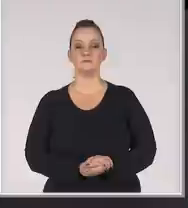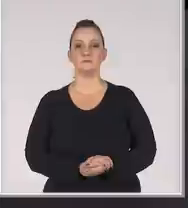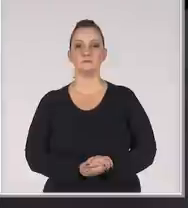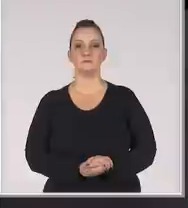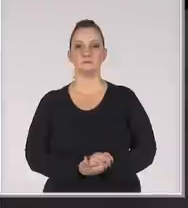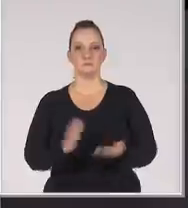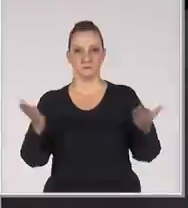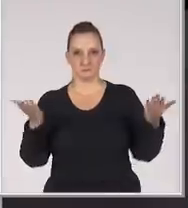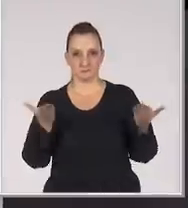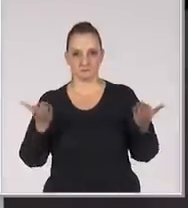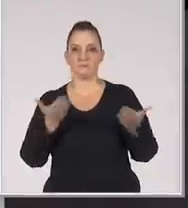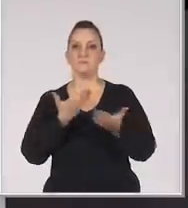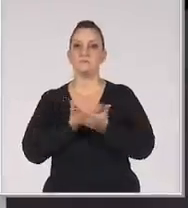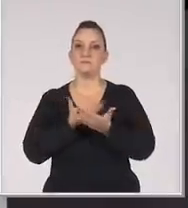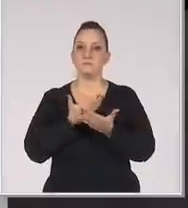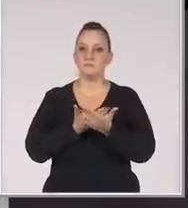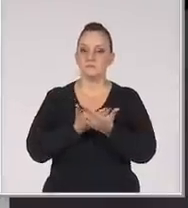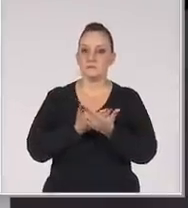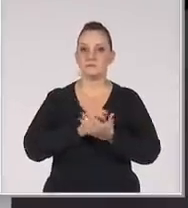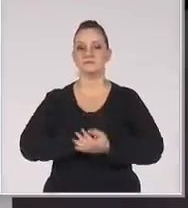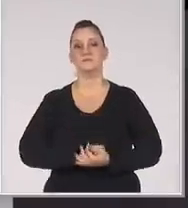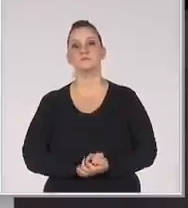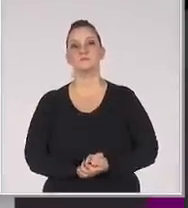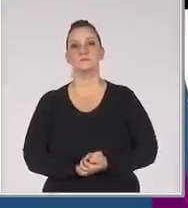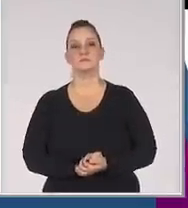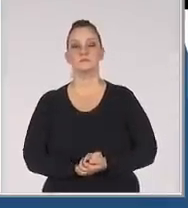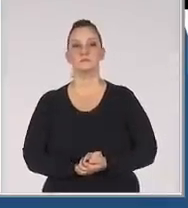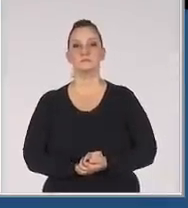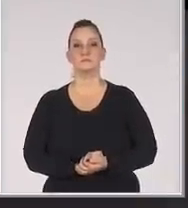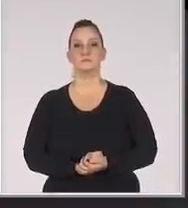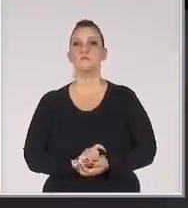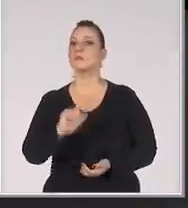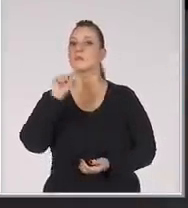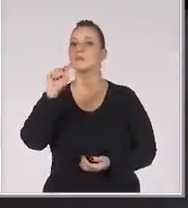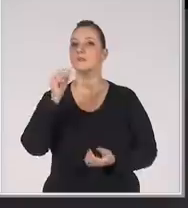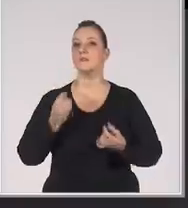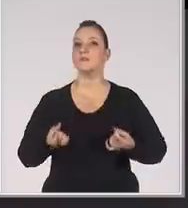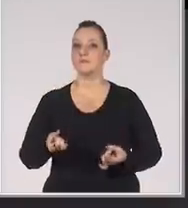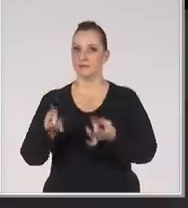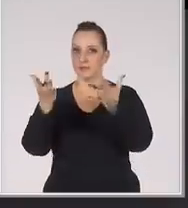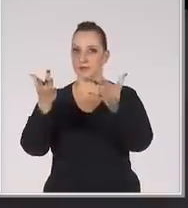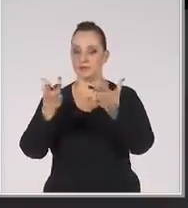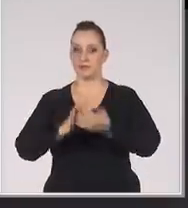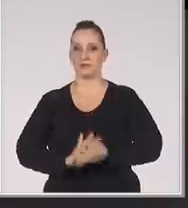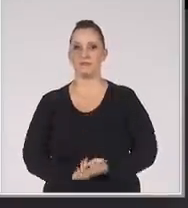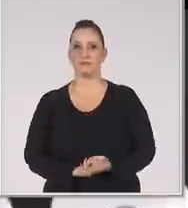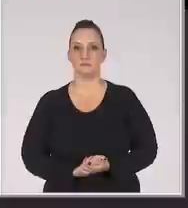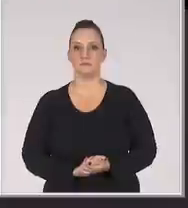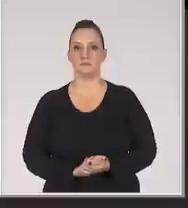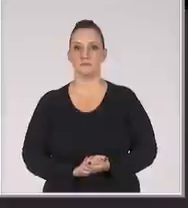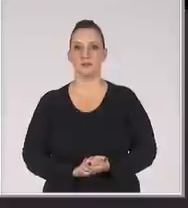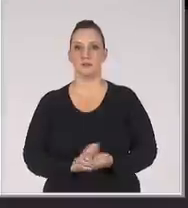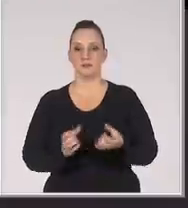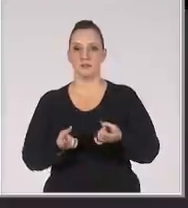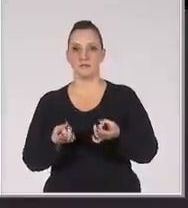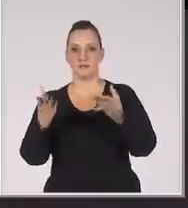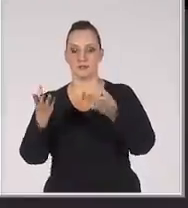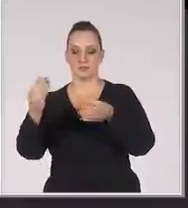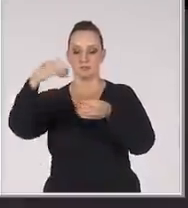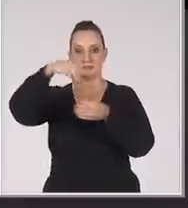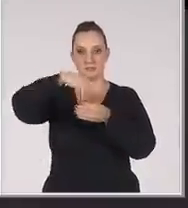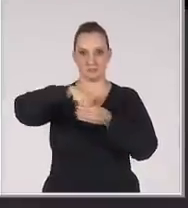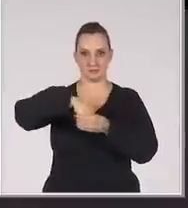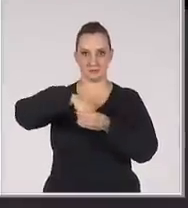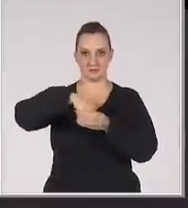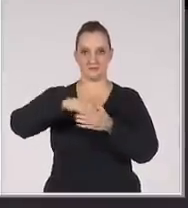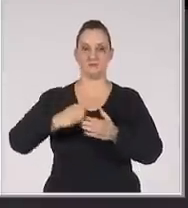Nessa videoaula você vai ver O que é vender? Vendas